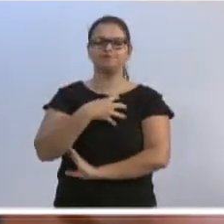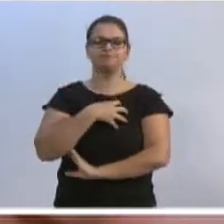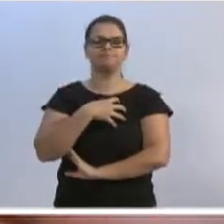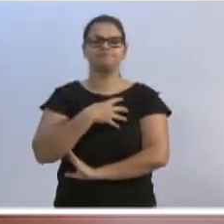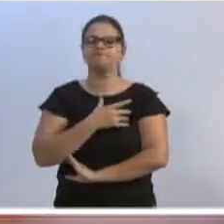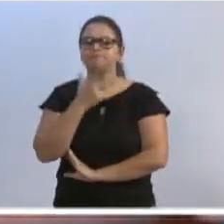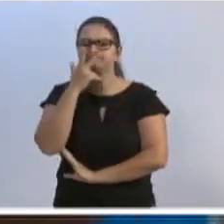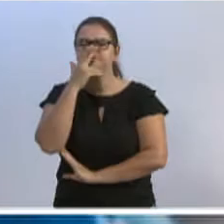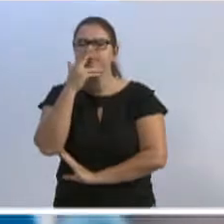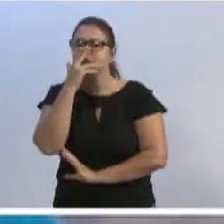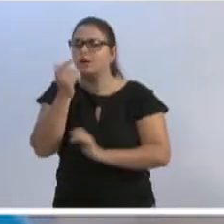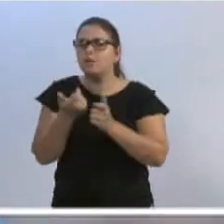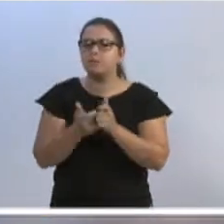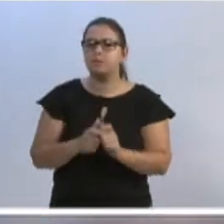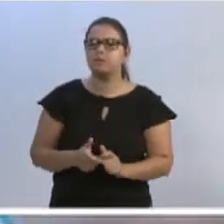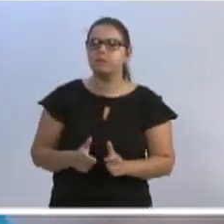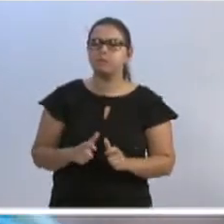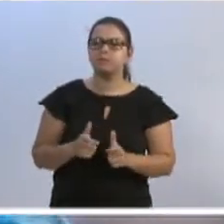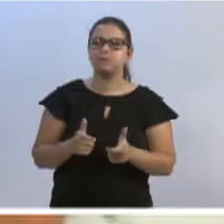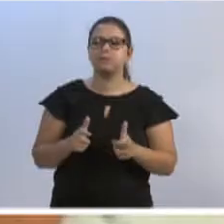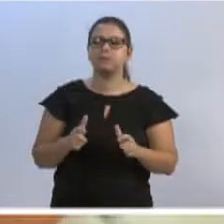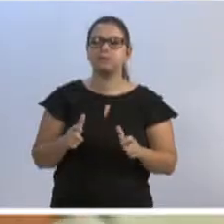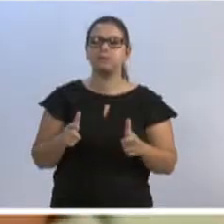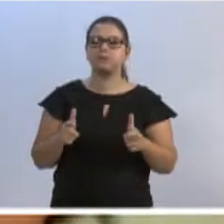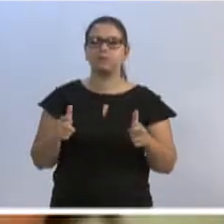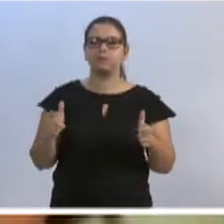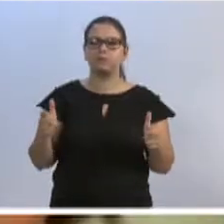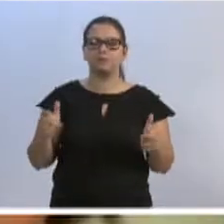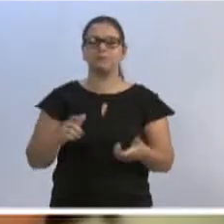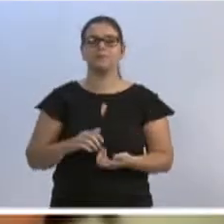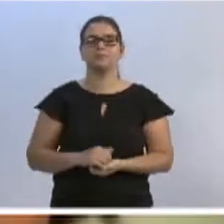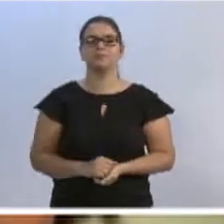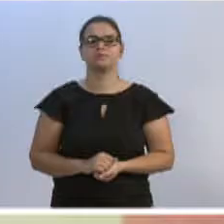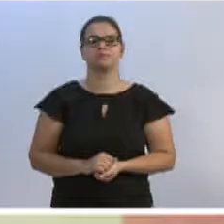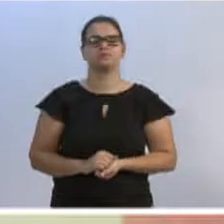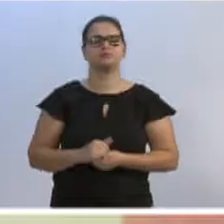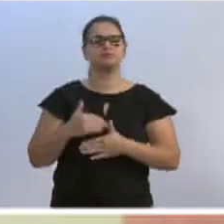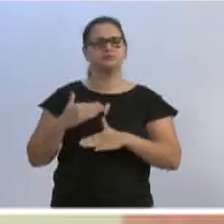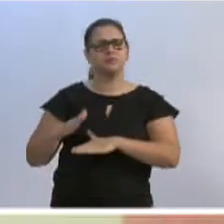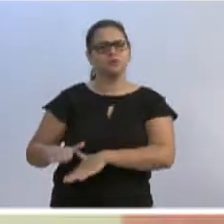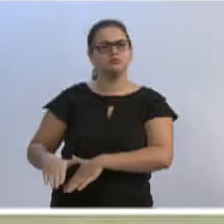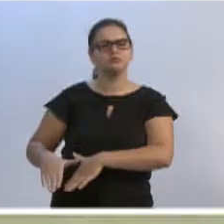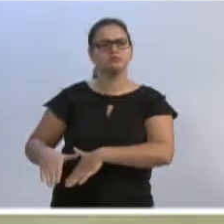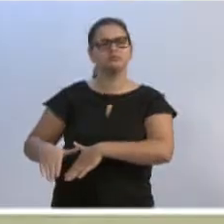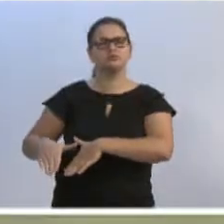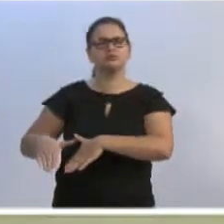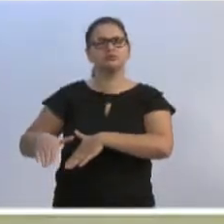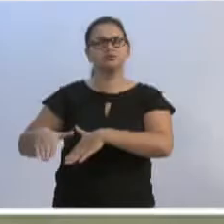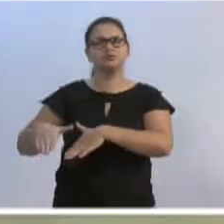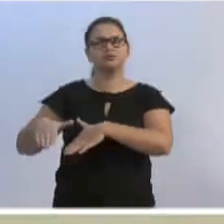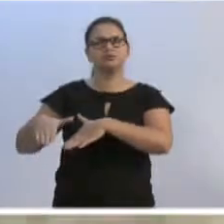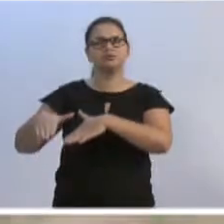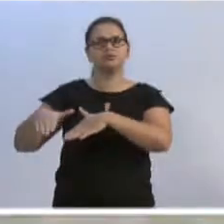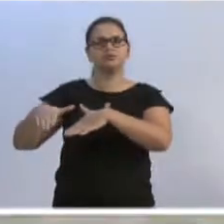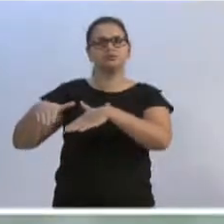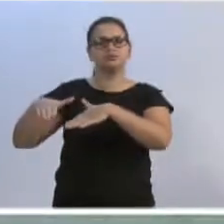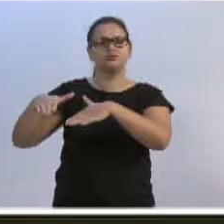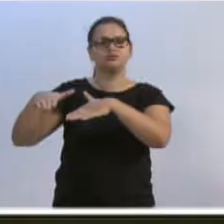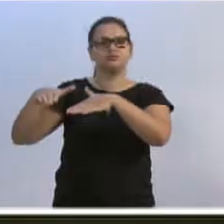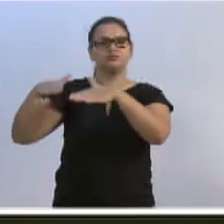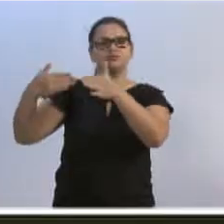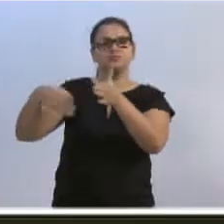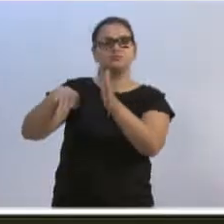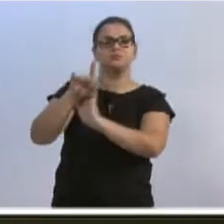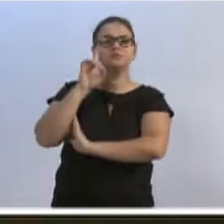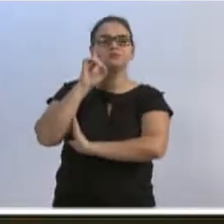pareciam aumentar ainda mais. Com o tempo eu fui crescendo, crescendo, até chegar o dia